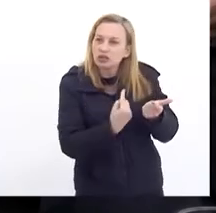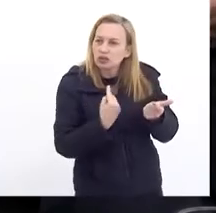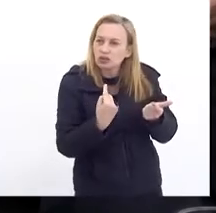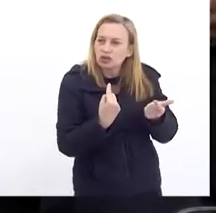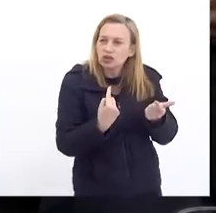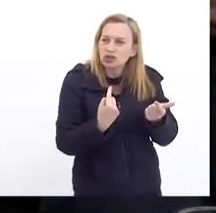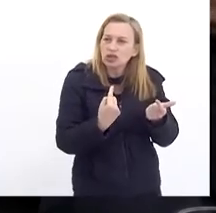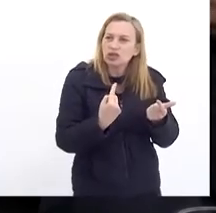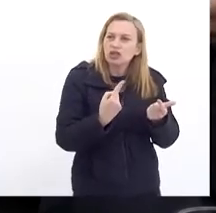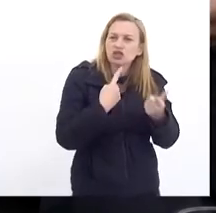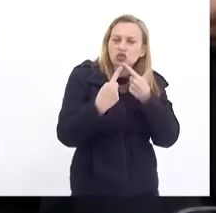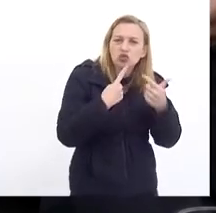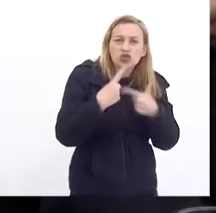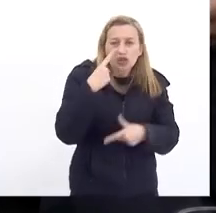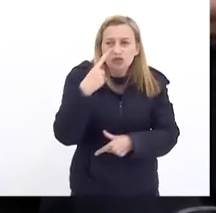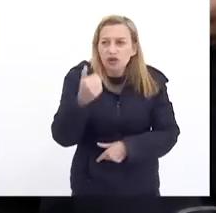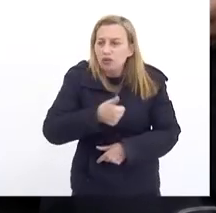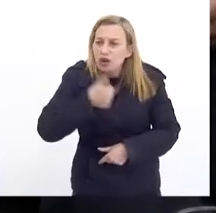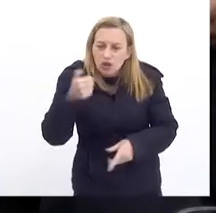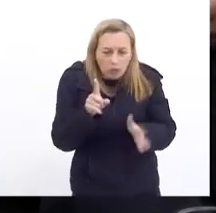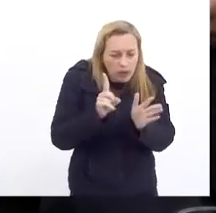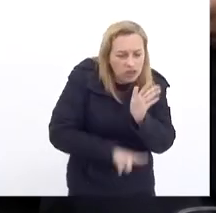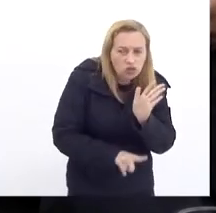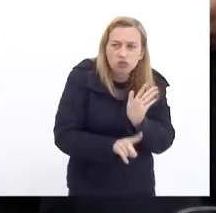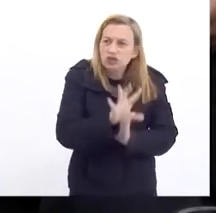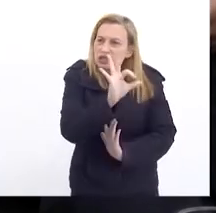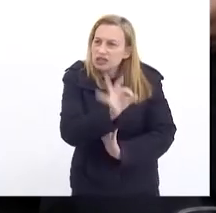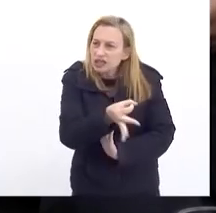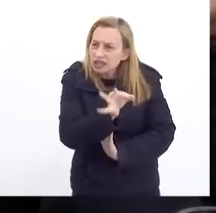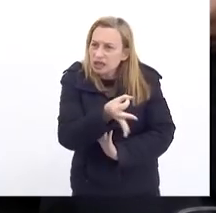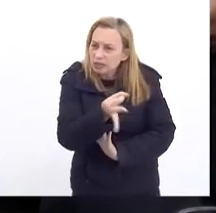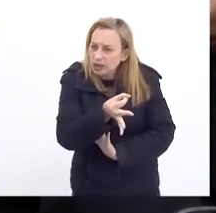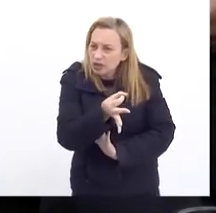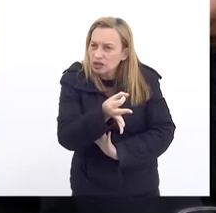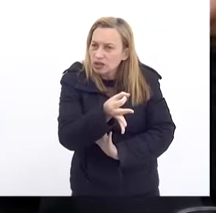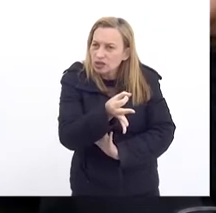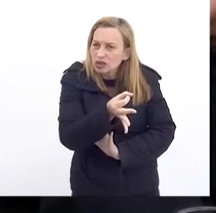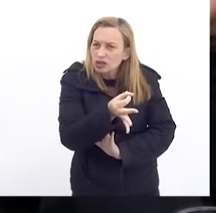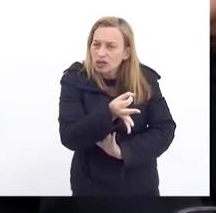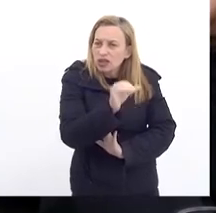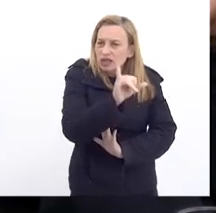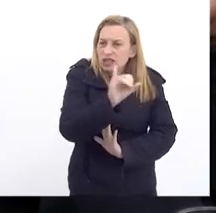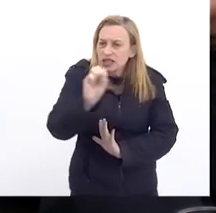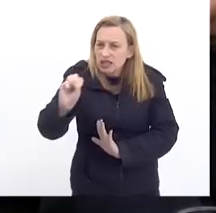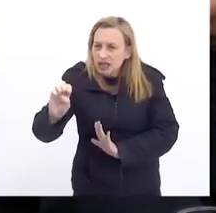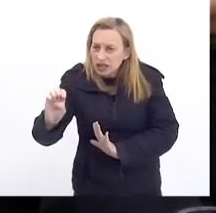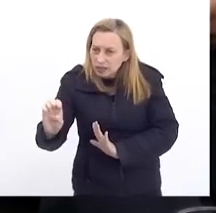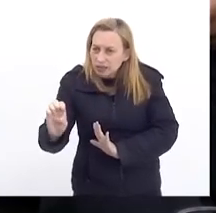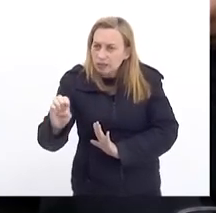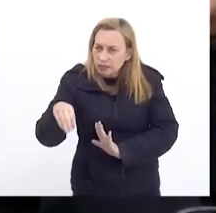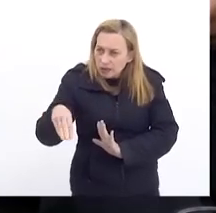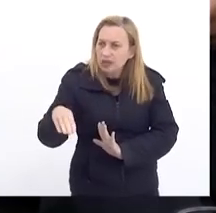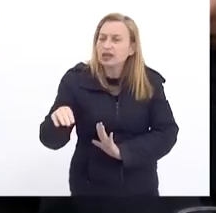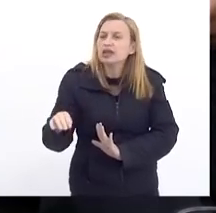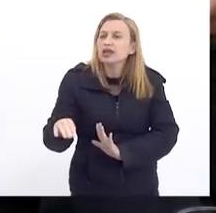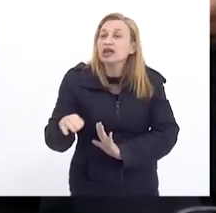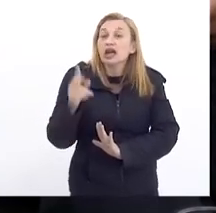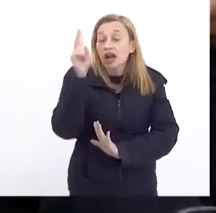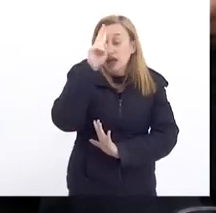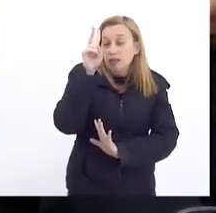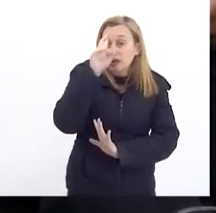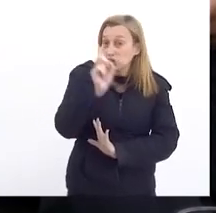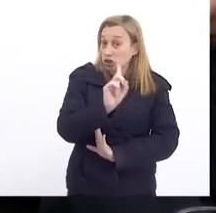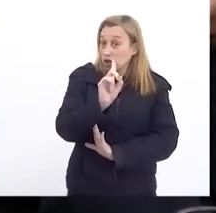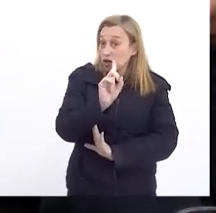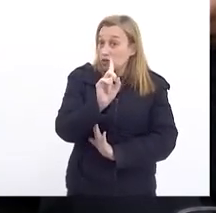Isso no peito E reduzirmos De fato Esse ICM Lembrando Que nós Não vamos